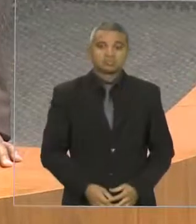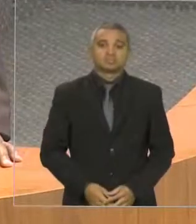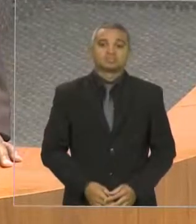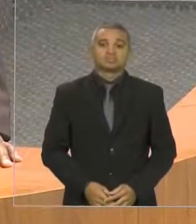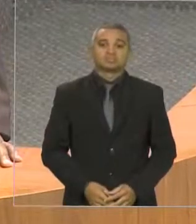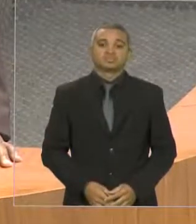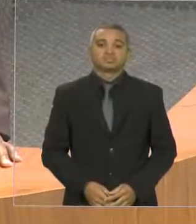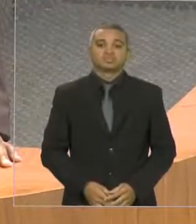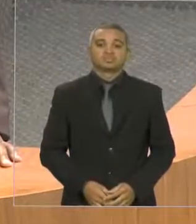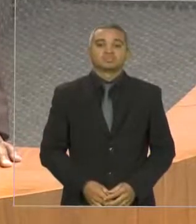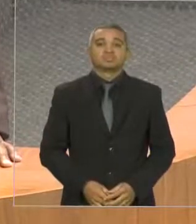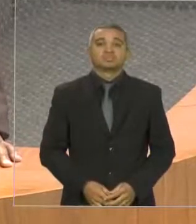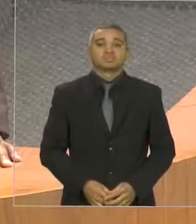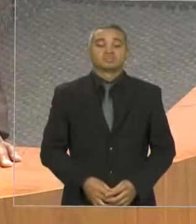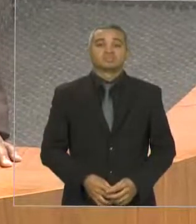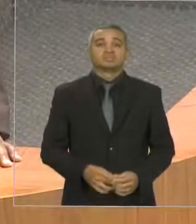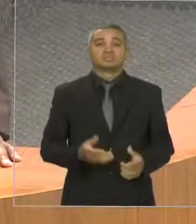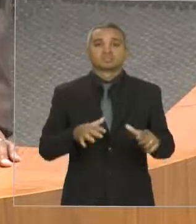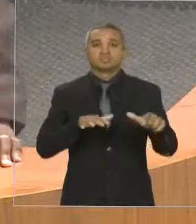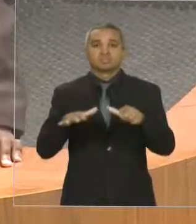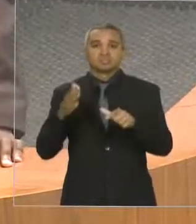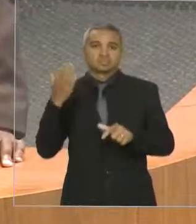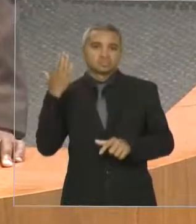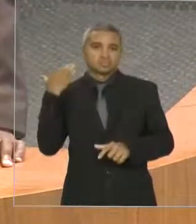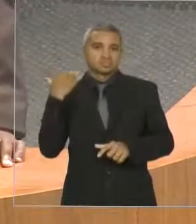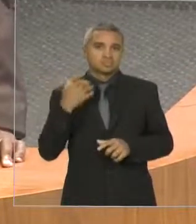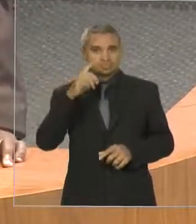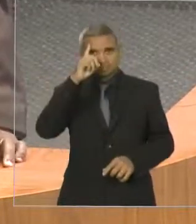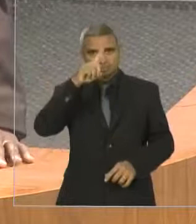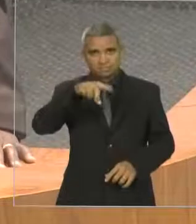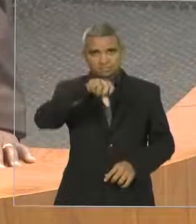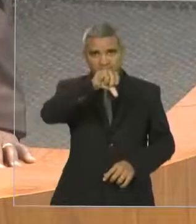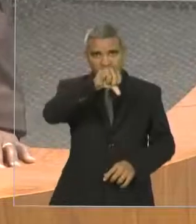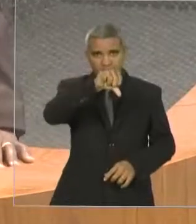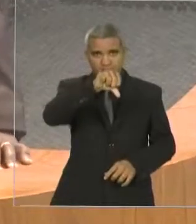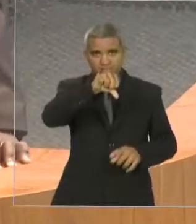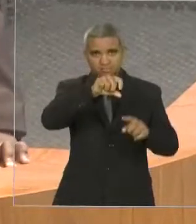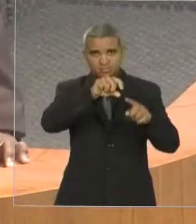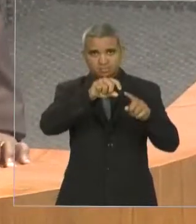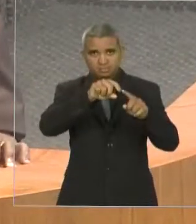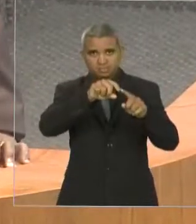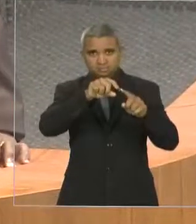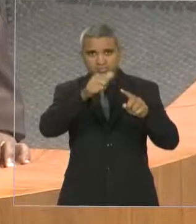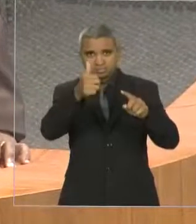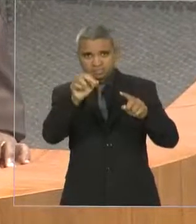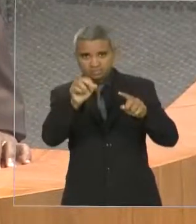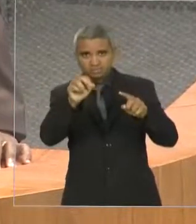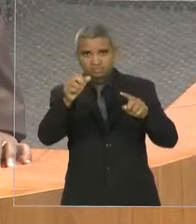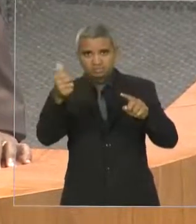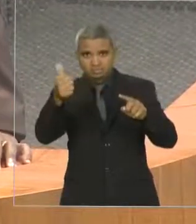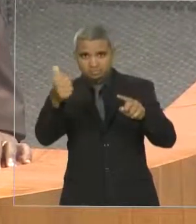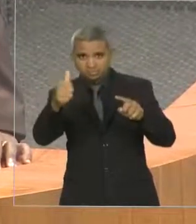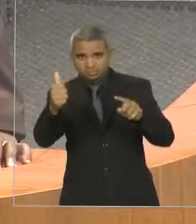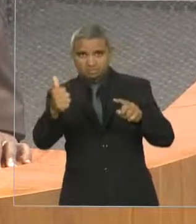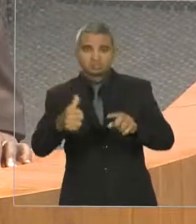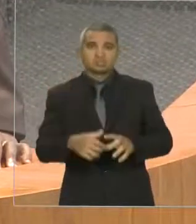Queridos, na semana passada, precisamente no dia 9, 10 e 11, tivemos aqui no